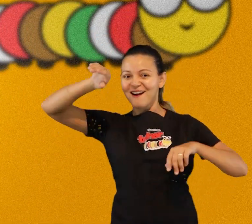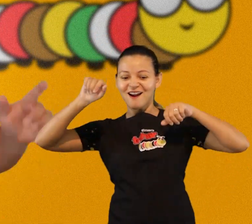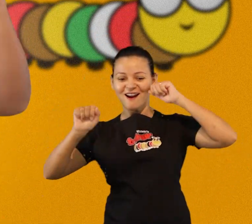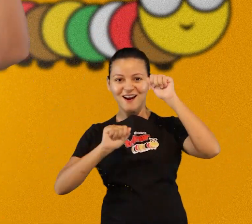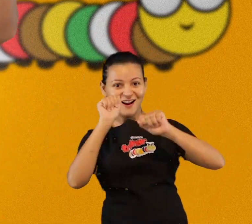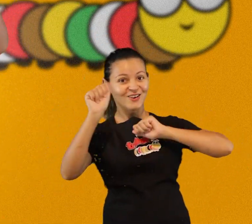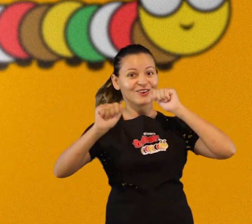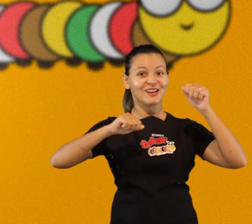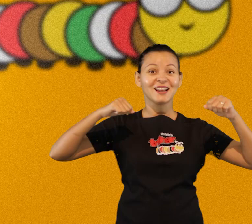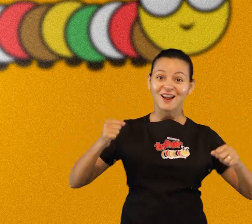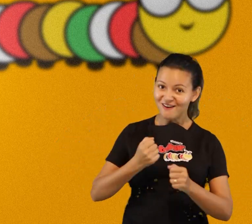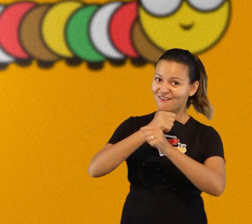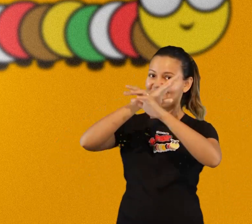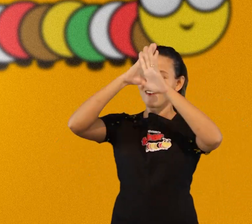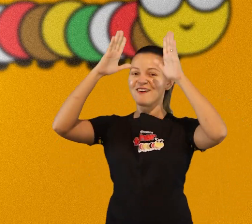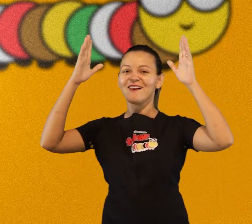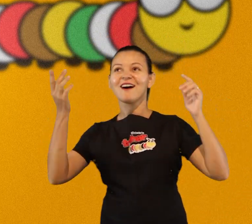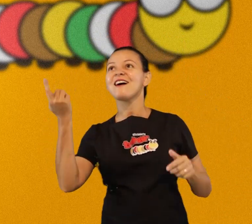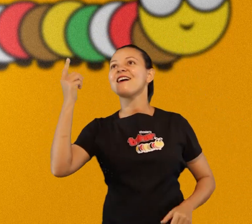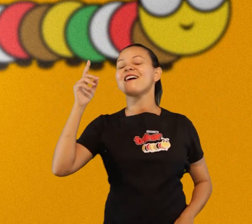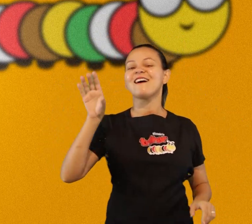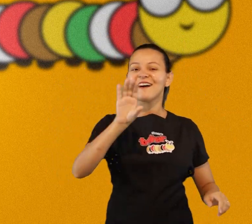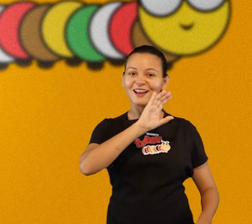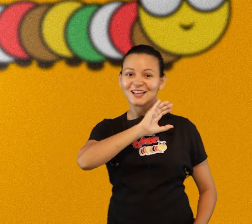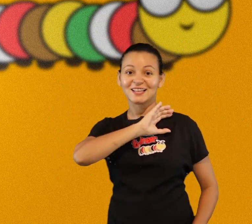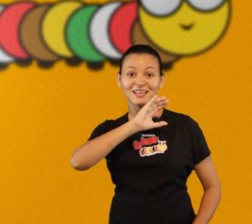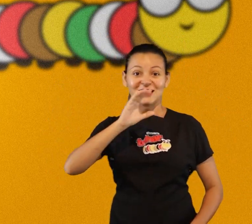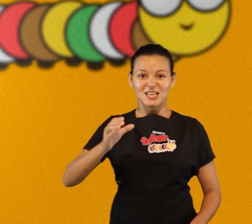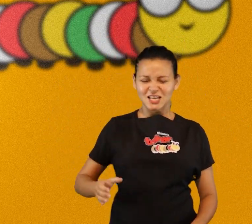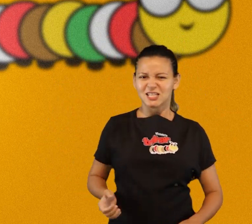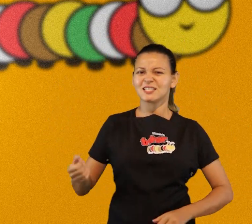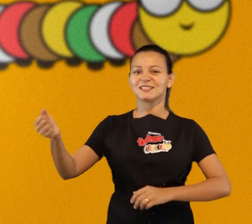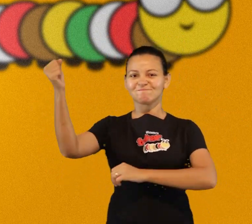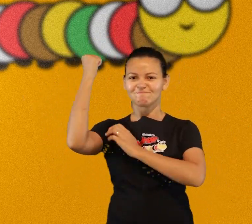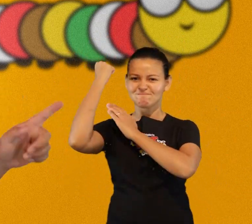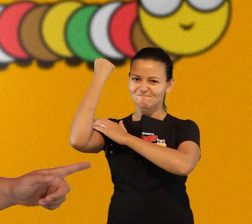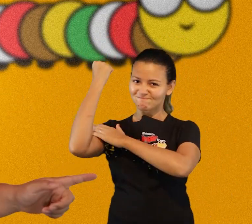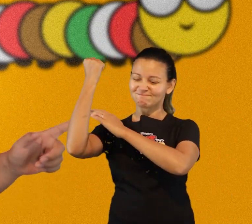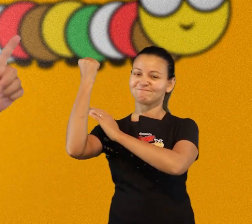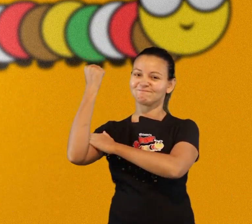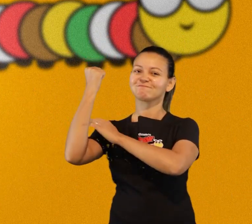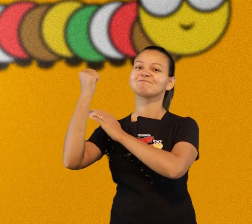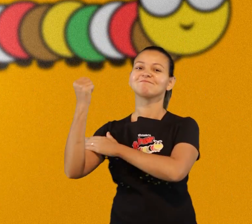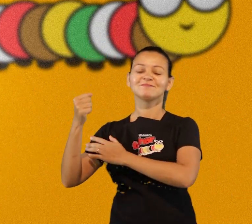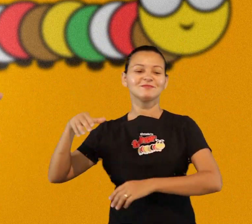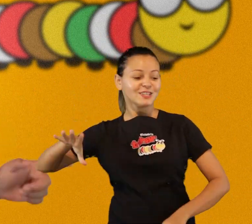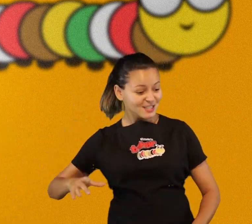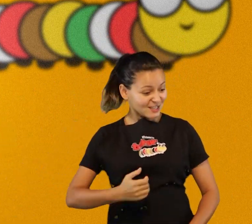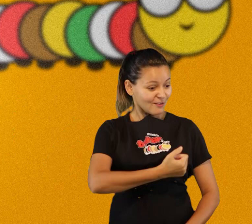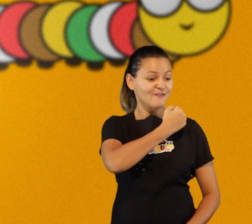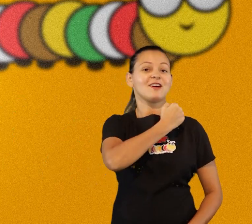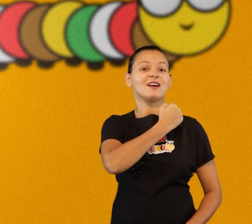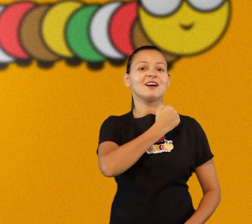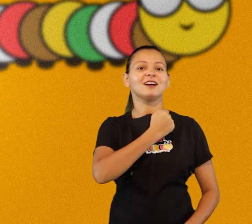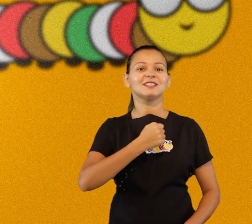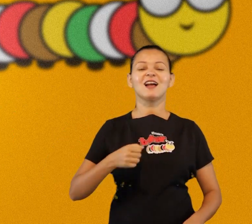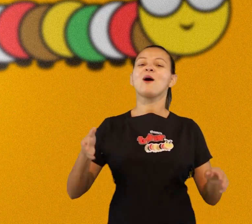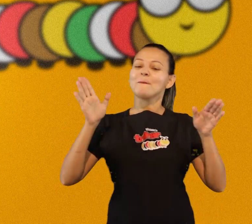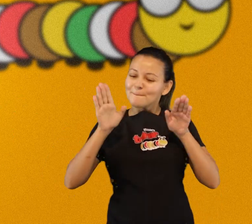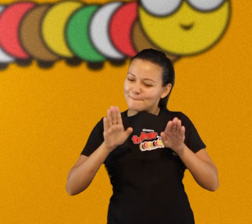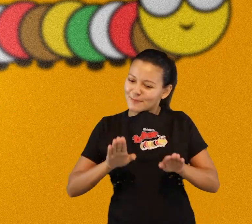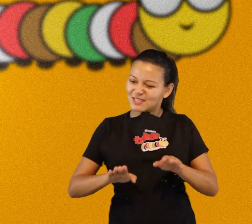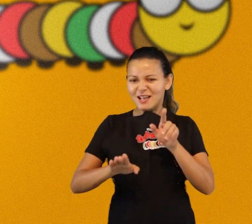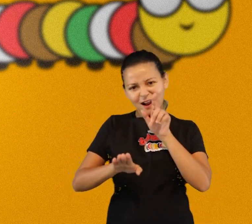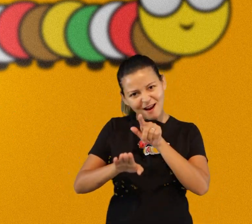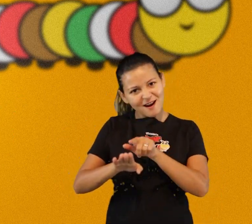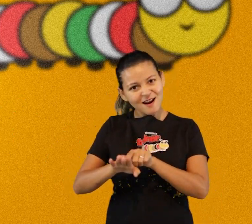Cristo é a rocha da minha salvação com Ele não há mais condenação posso pisar numa